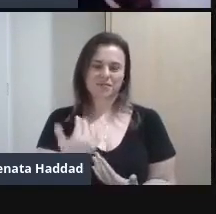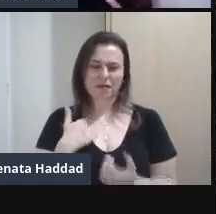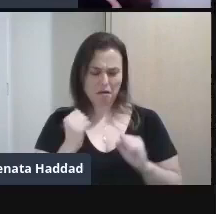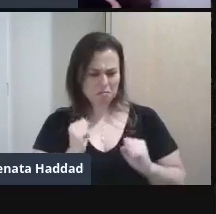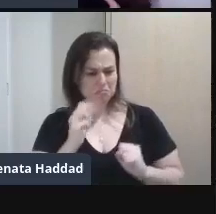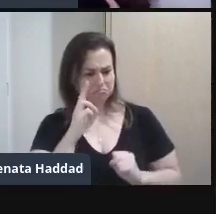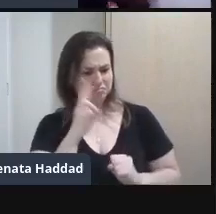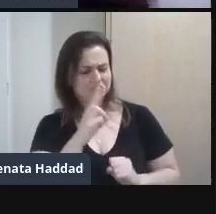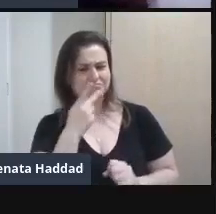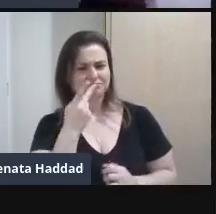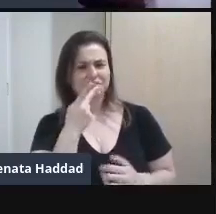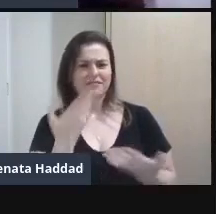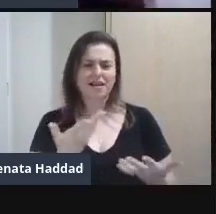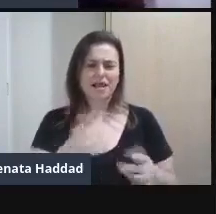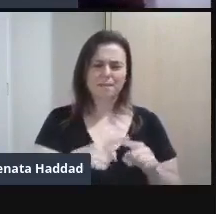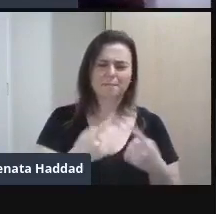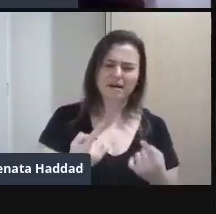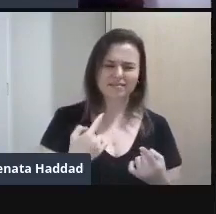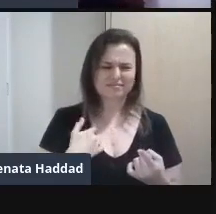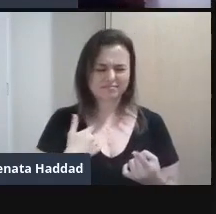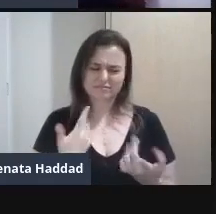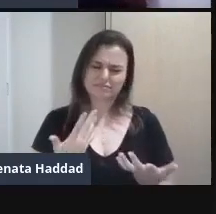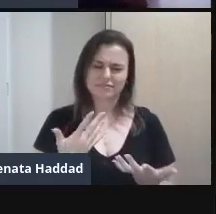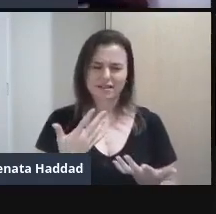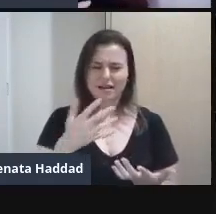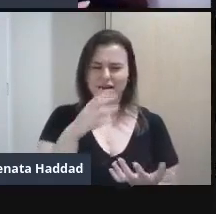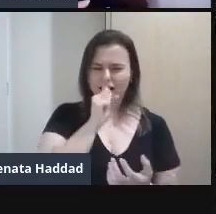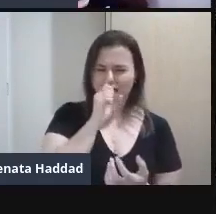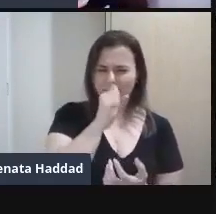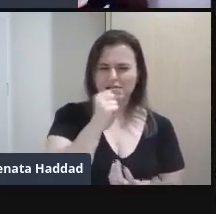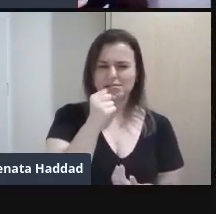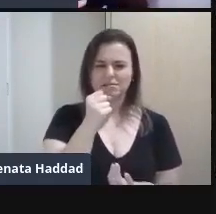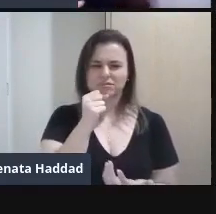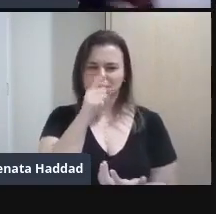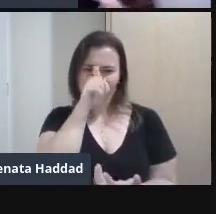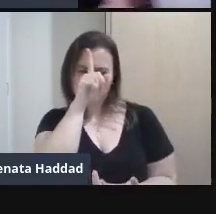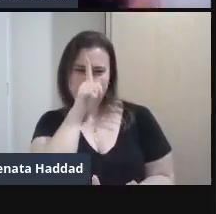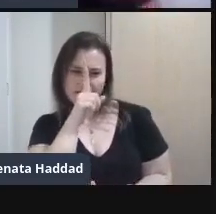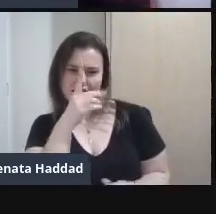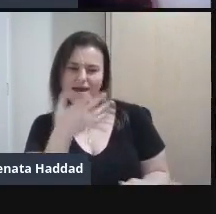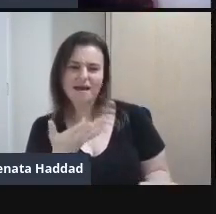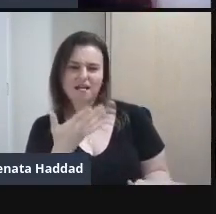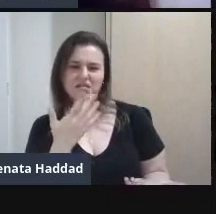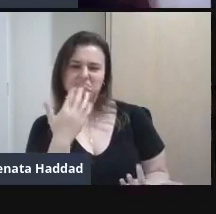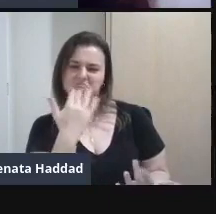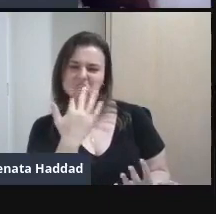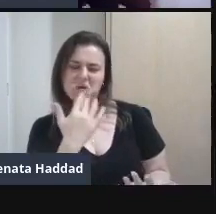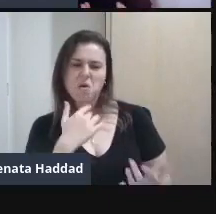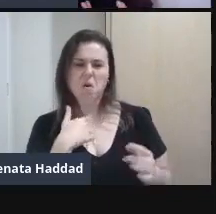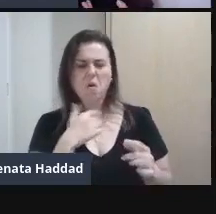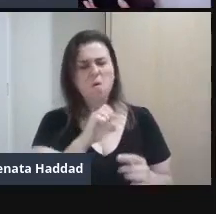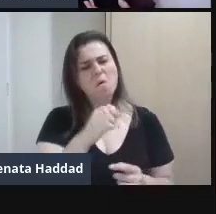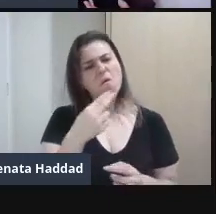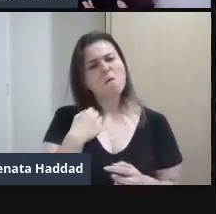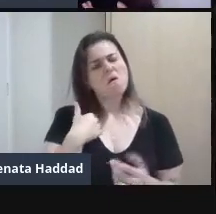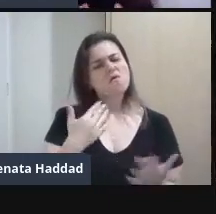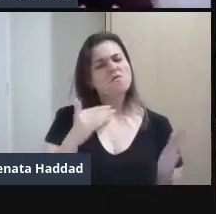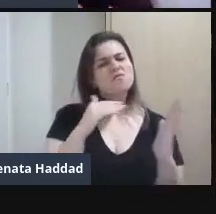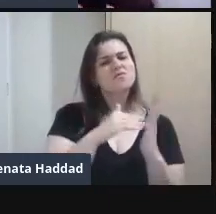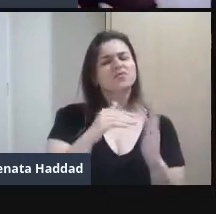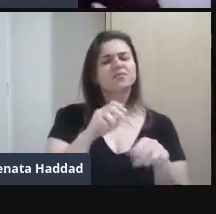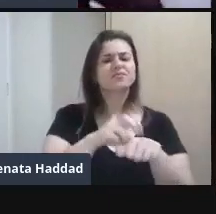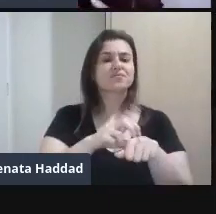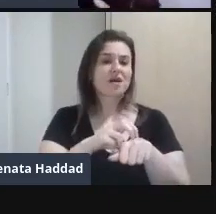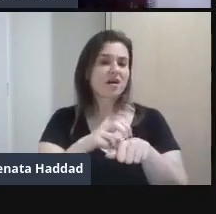Ah, mas Um laranja Um amarelo Como está nessa imagem Ao lado Ou esse fundo verde E as rosas No